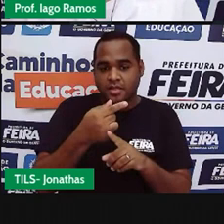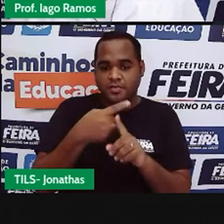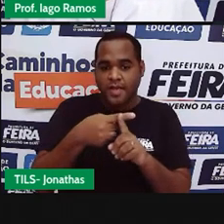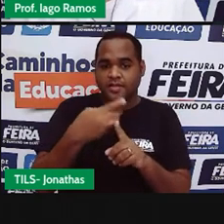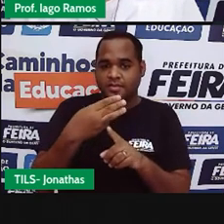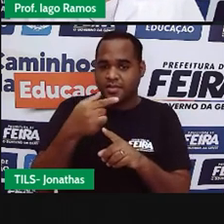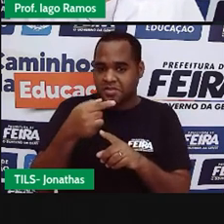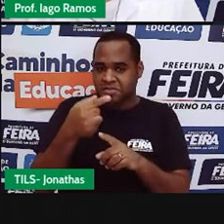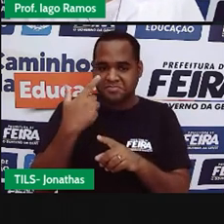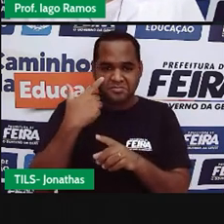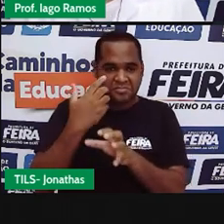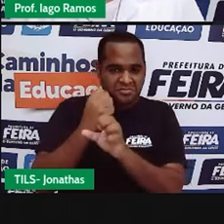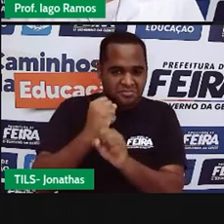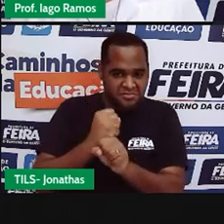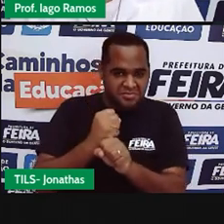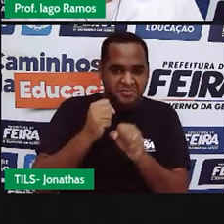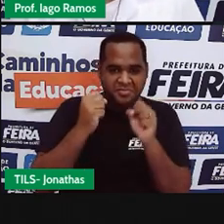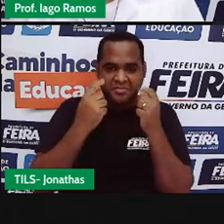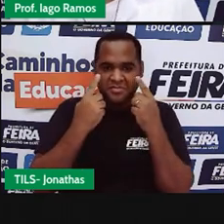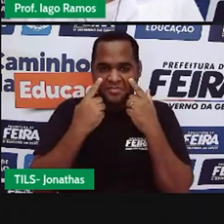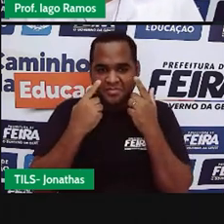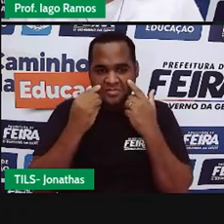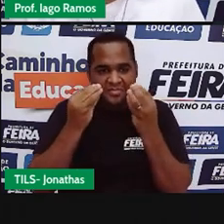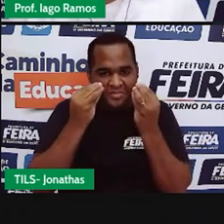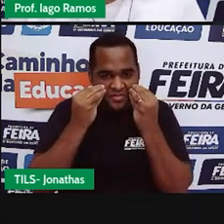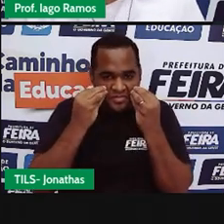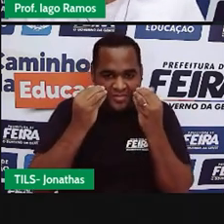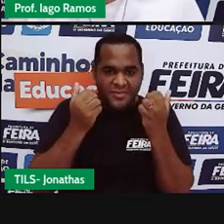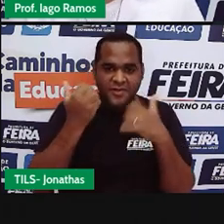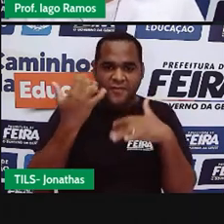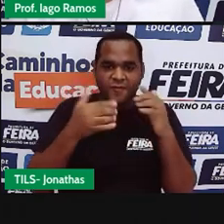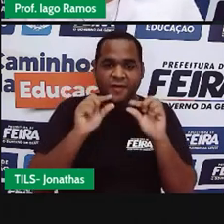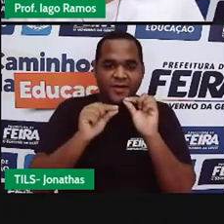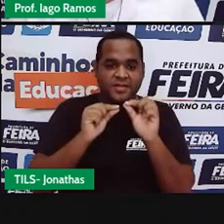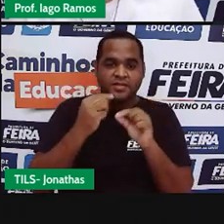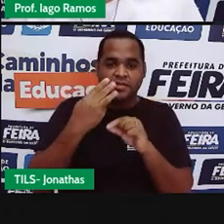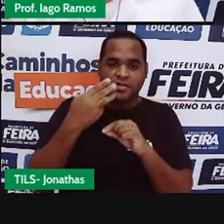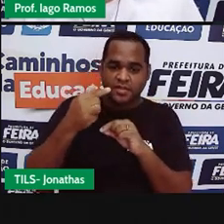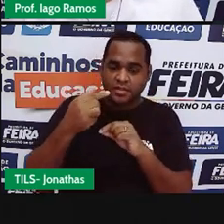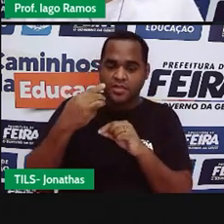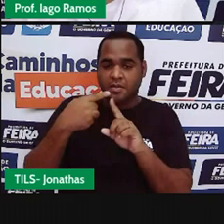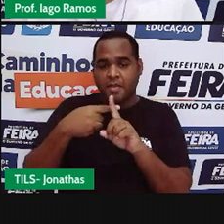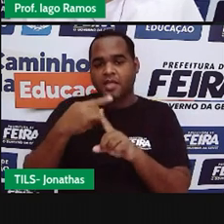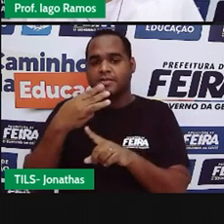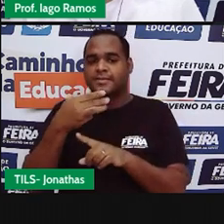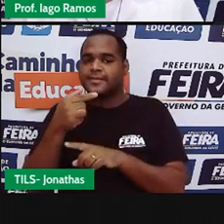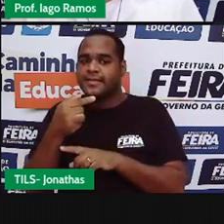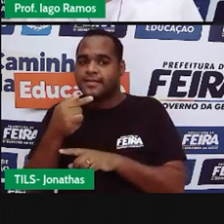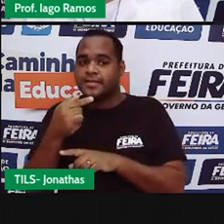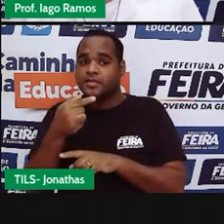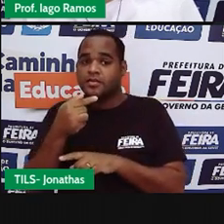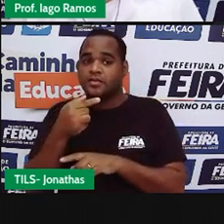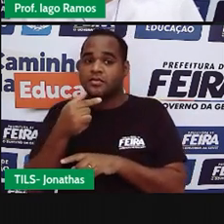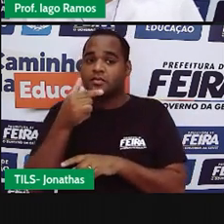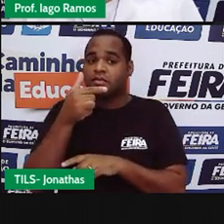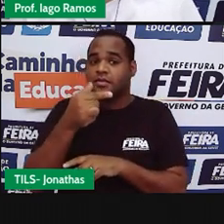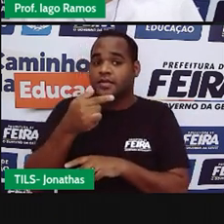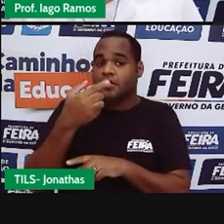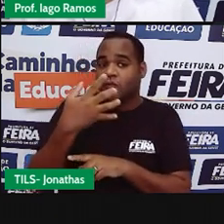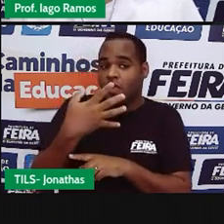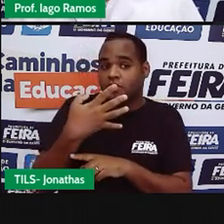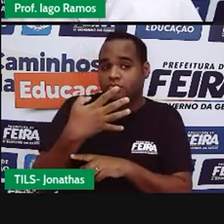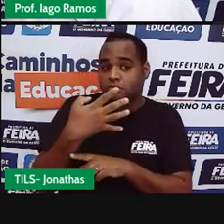37. Faz essa soma aí. 37, mais 37, dá 74.